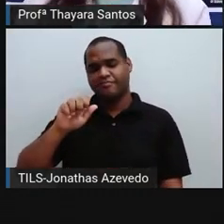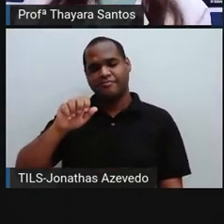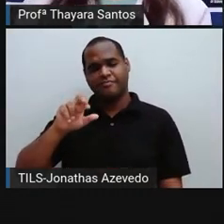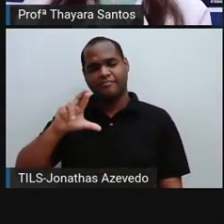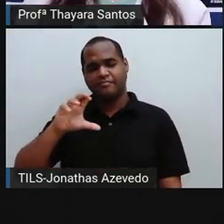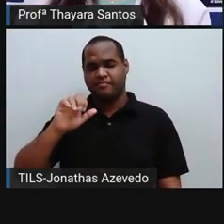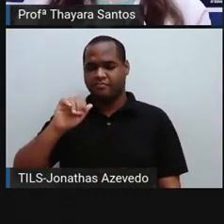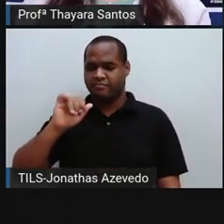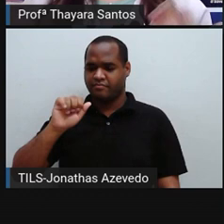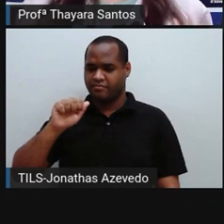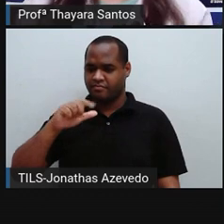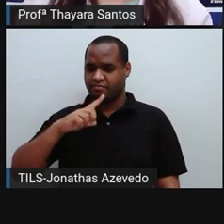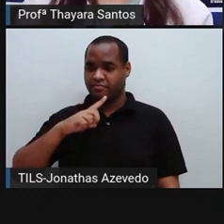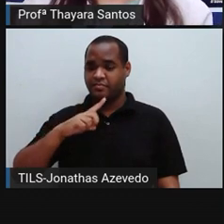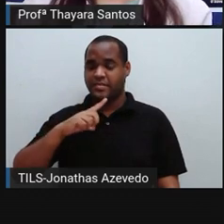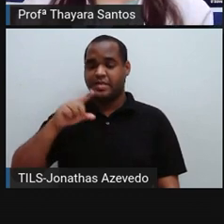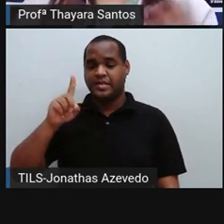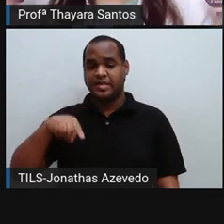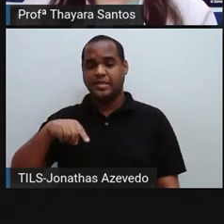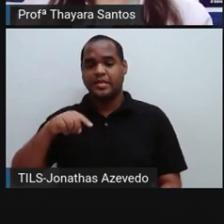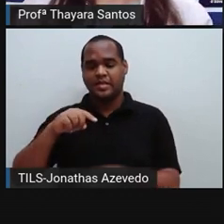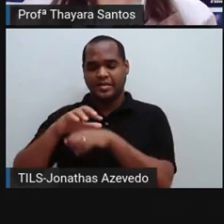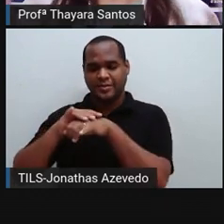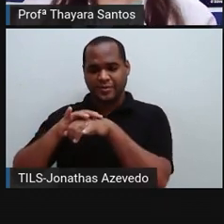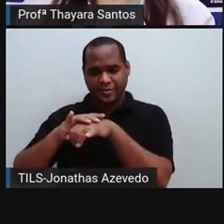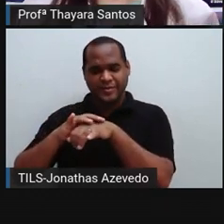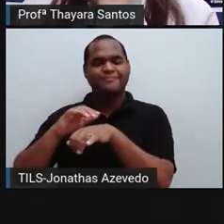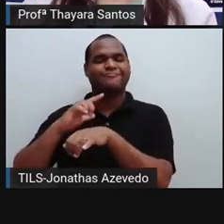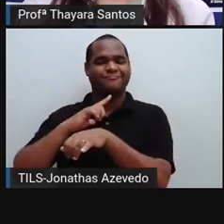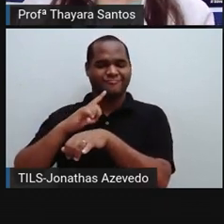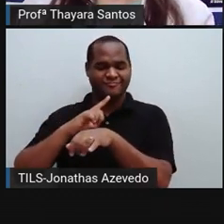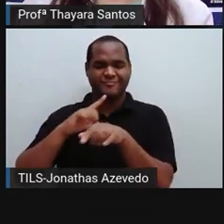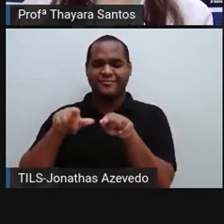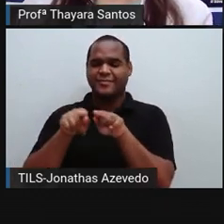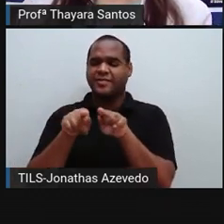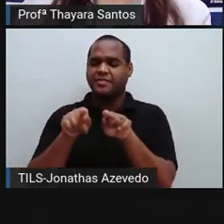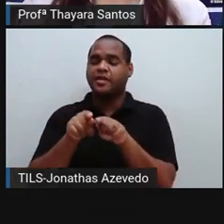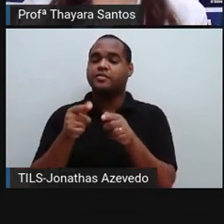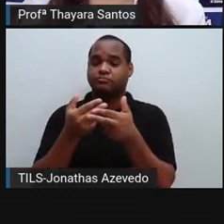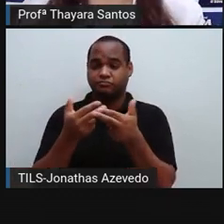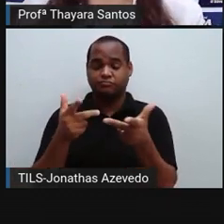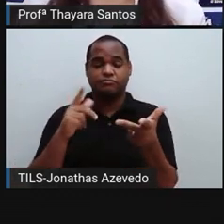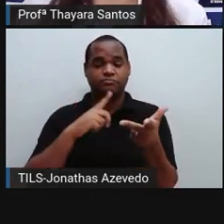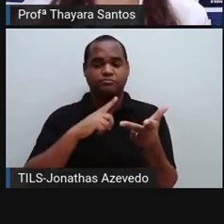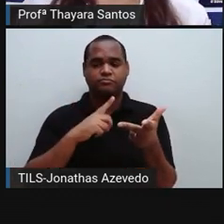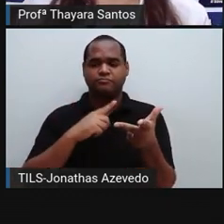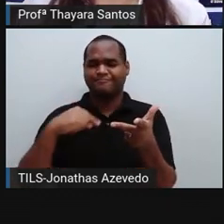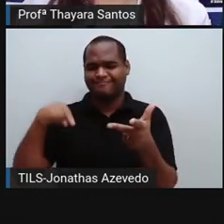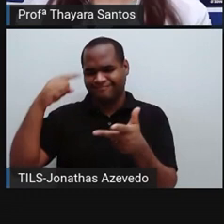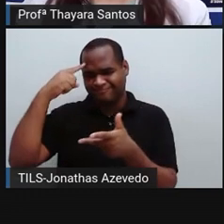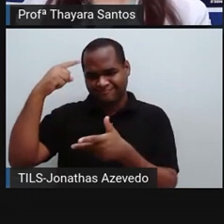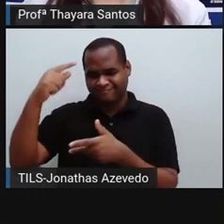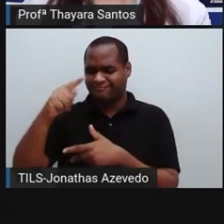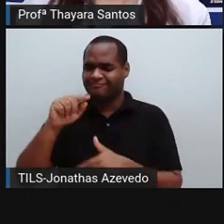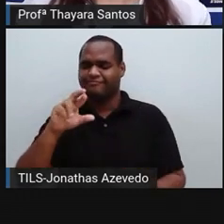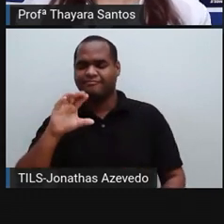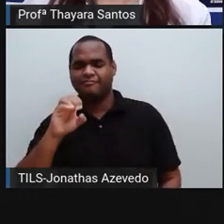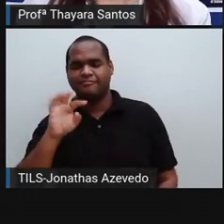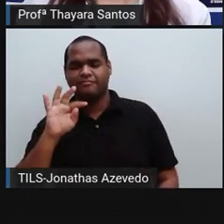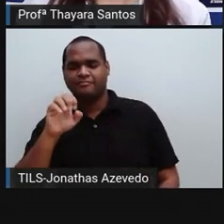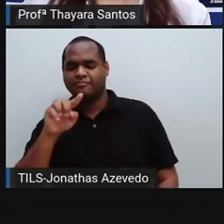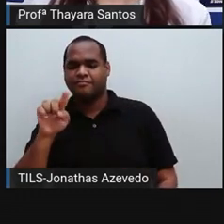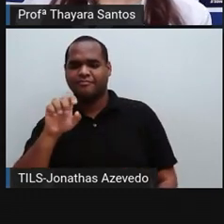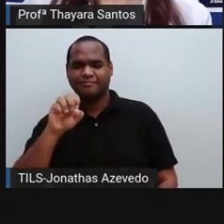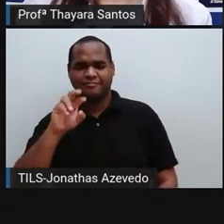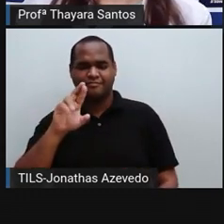transmitida por protozoário, que é chamada de protozoose, né? Todas essas doenças que são transmitidas por protozoários. E a malária,